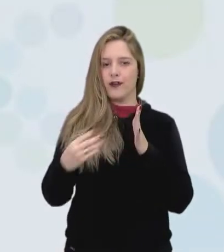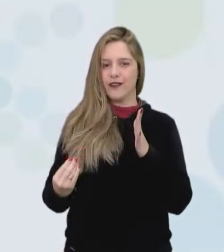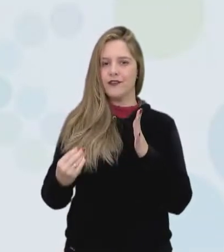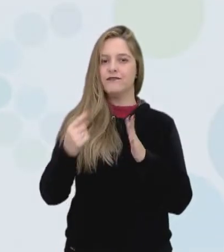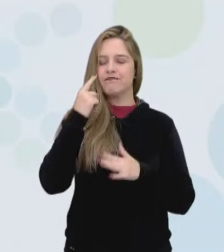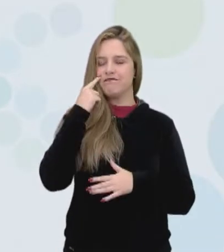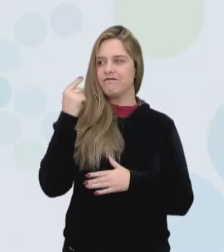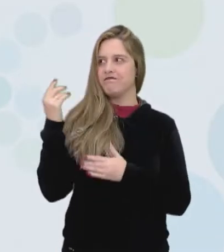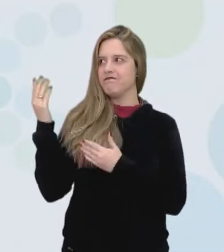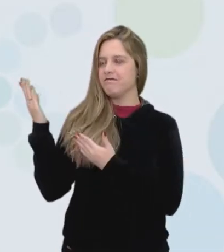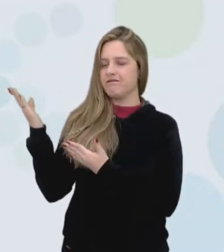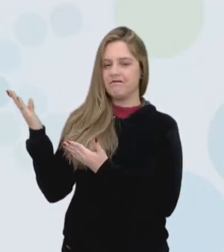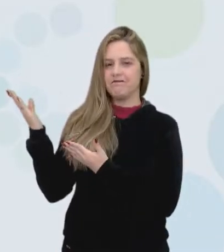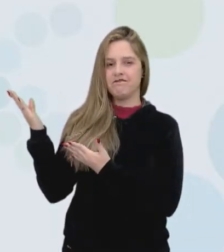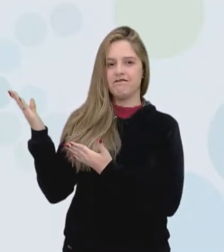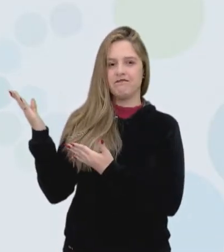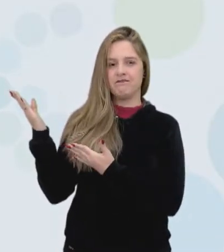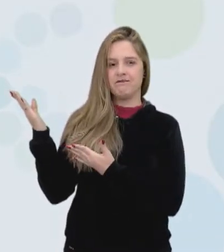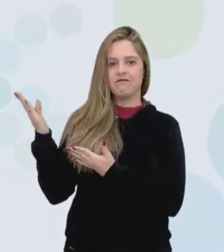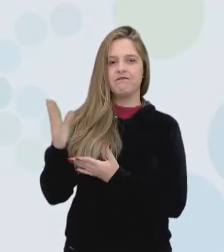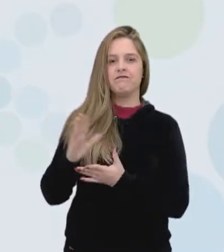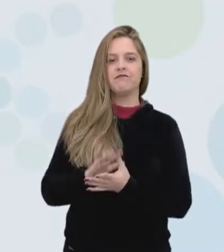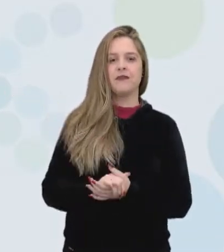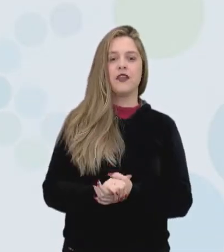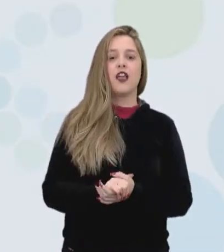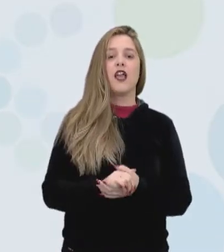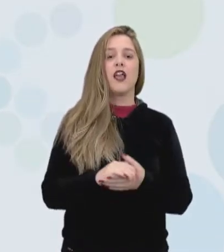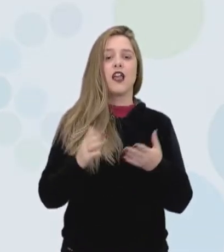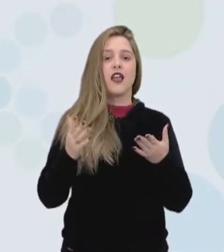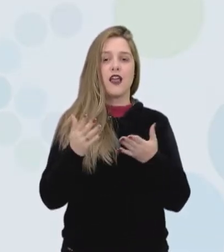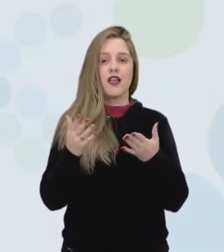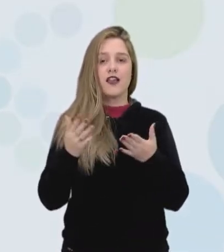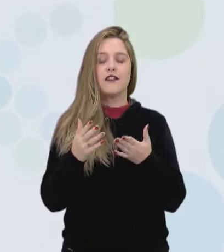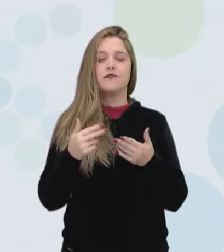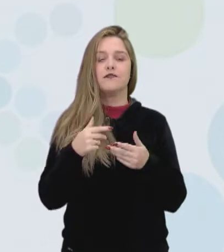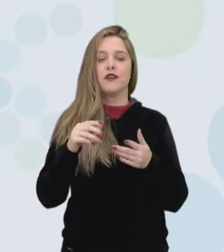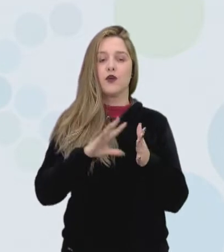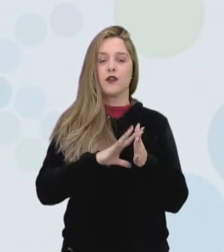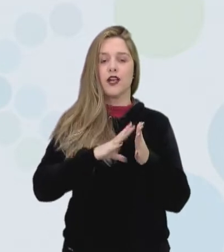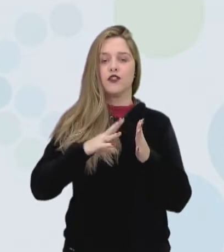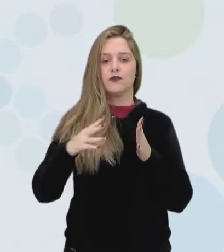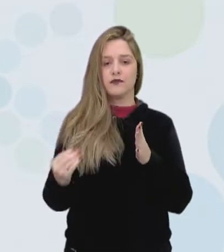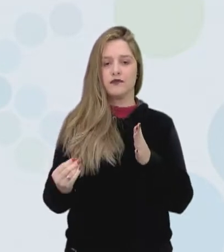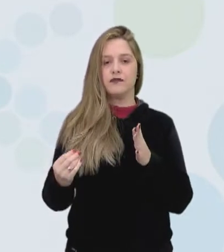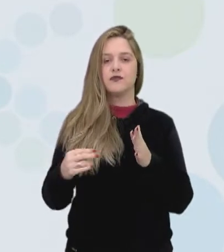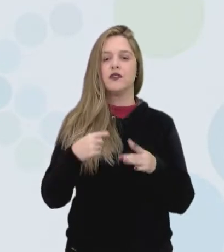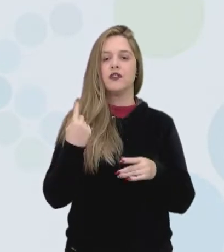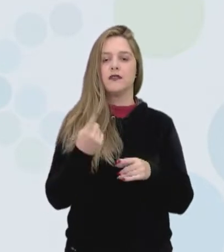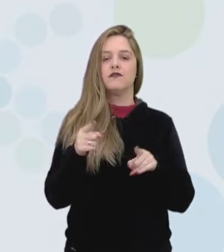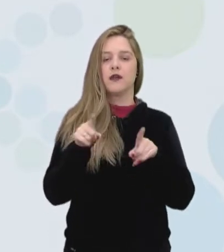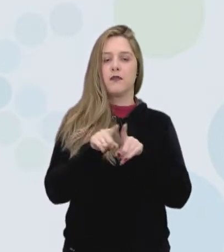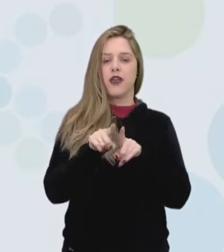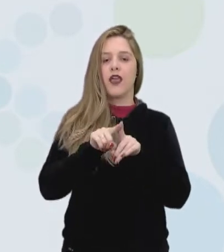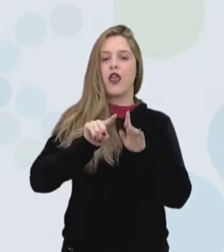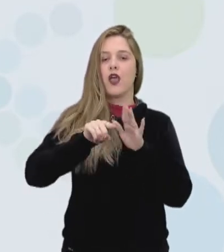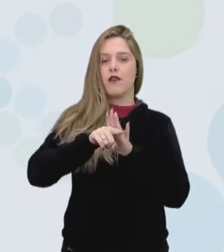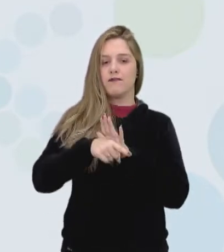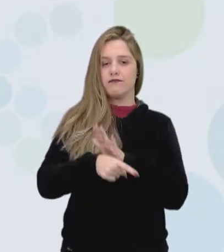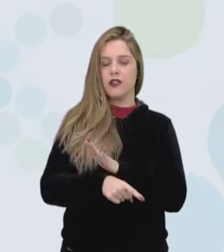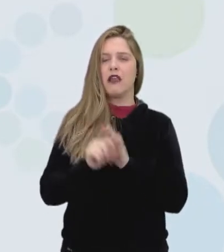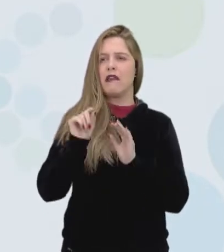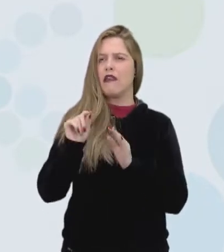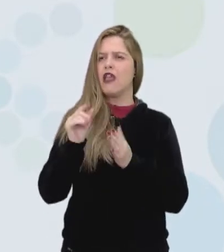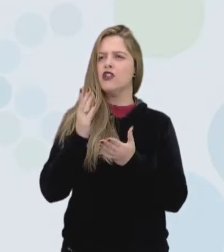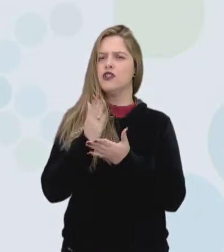Olha lá, a gente tá no números, também importam que é a unidade curricular, o aprofundamento é hashtag quem